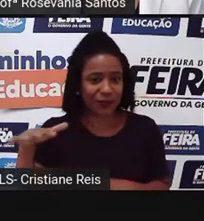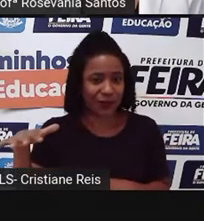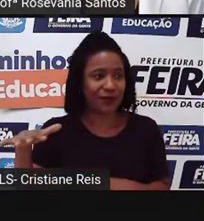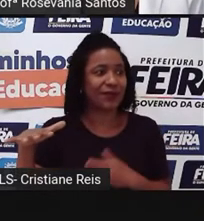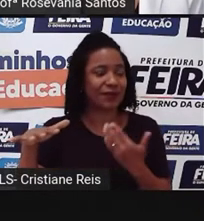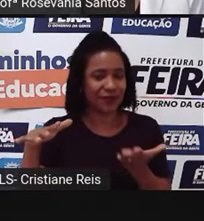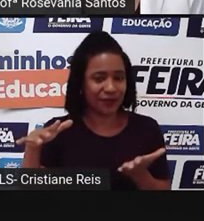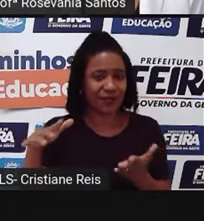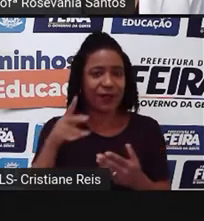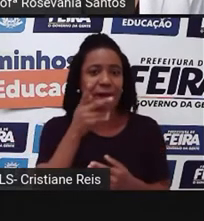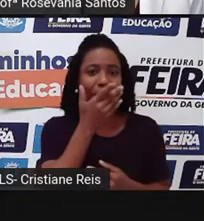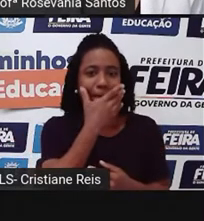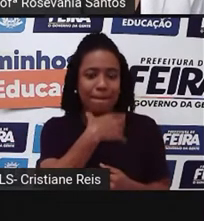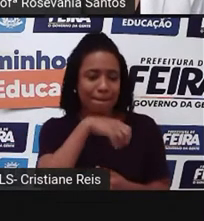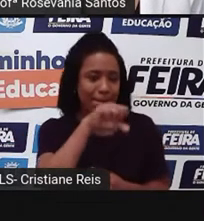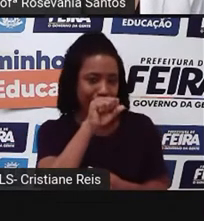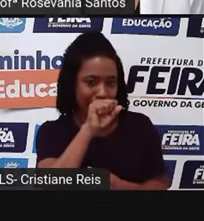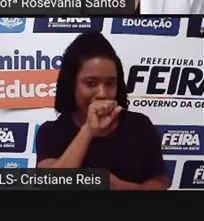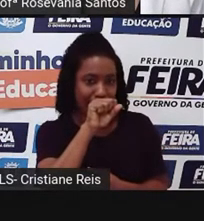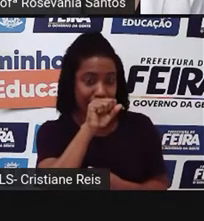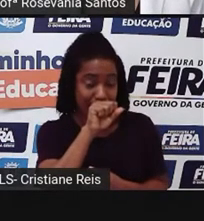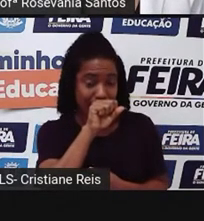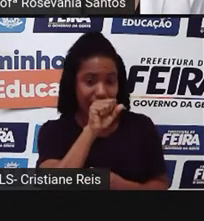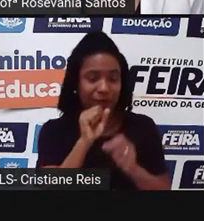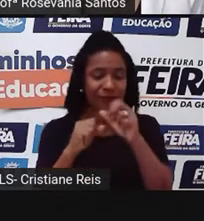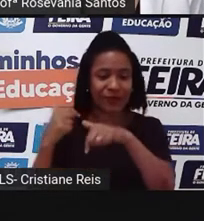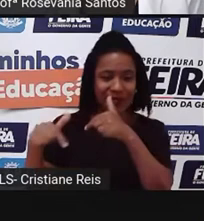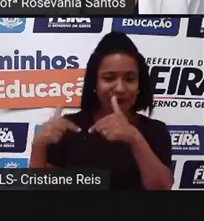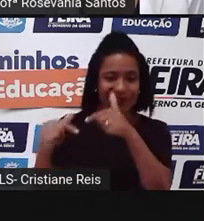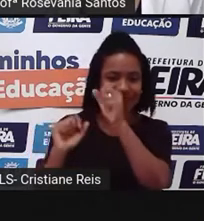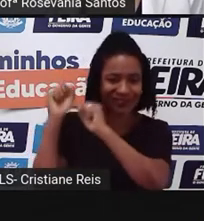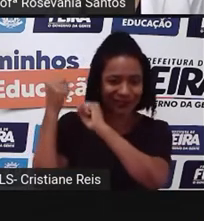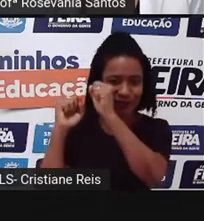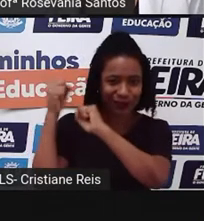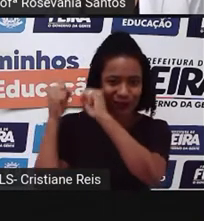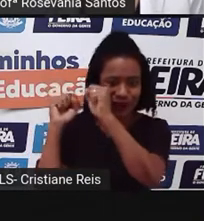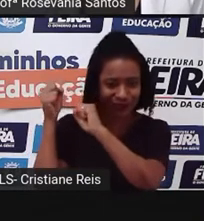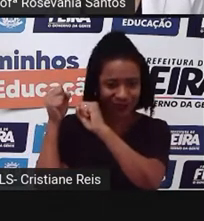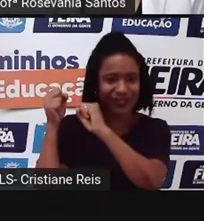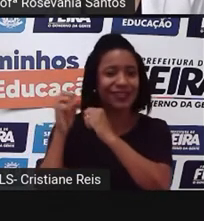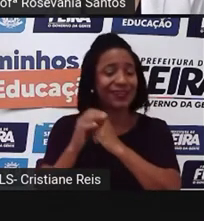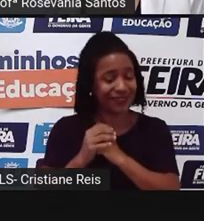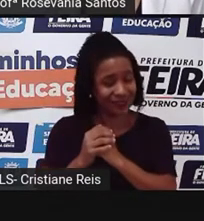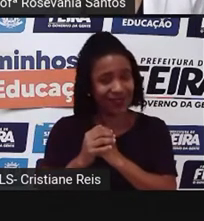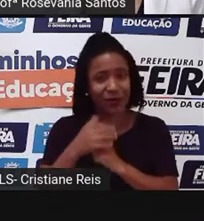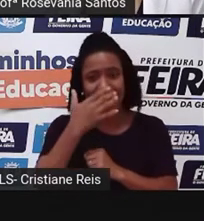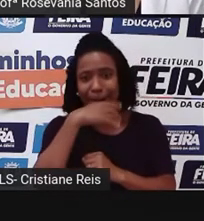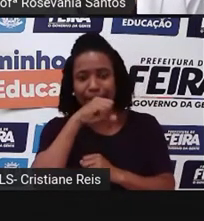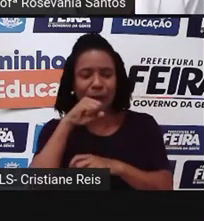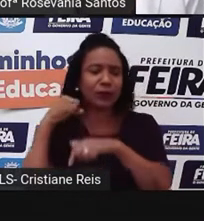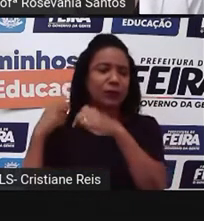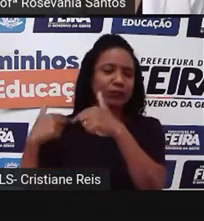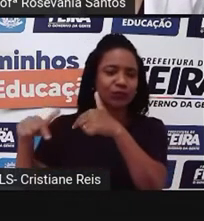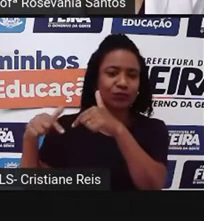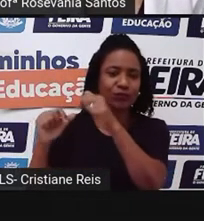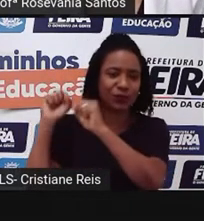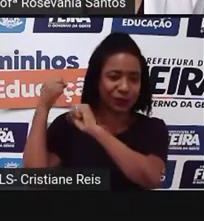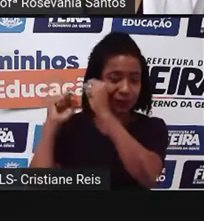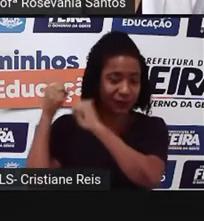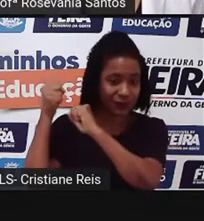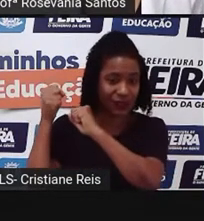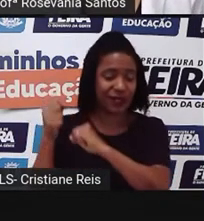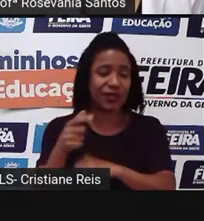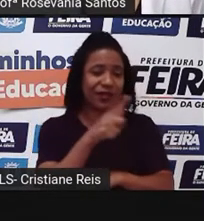conversando com o pai, né? O pai trabalha na indústria e ele fazendo atividade lá. E aí ele vai conversando. Só para vocês entenderem a situação.